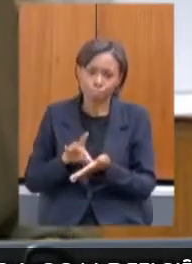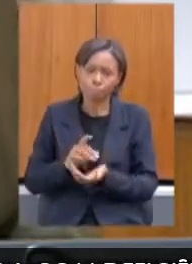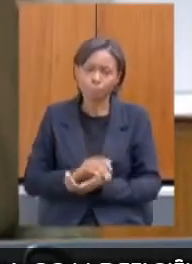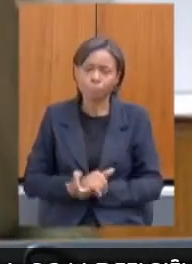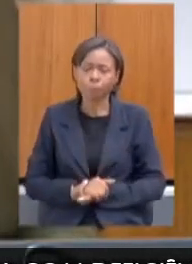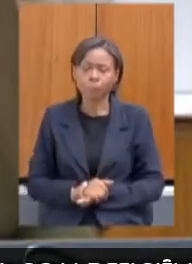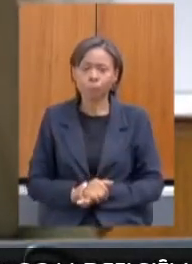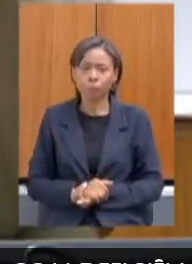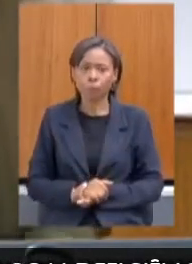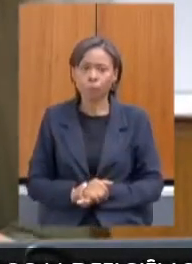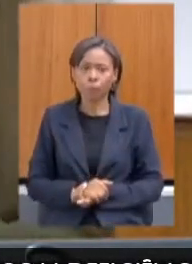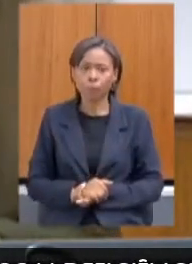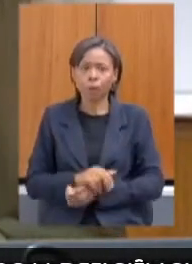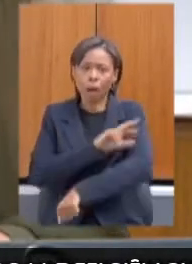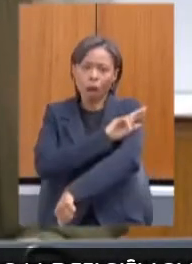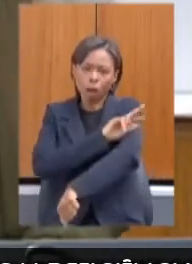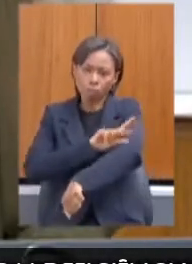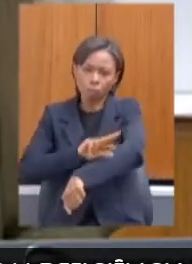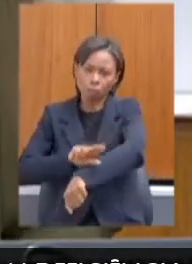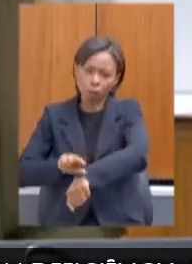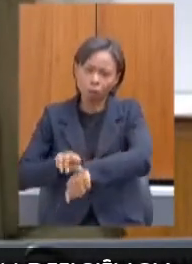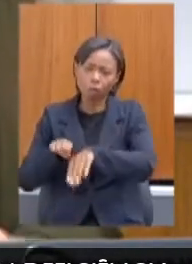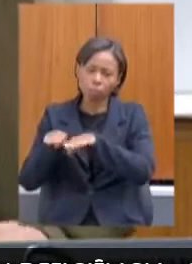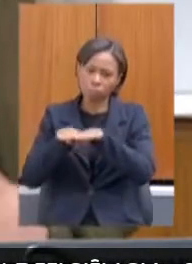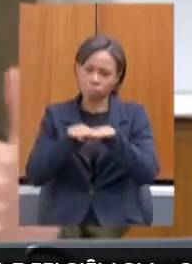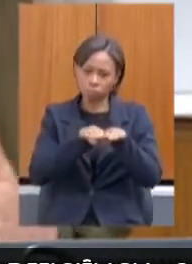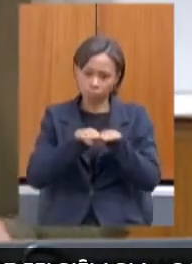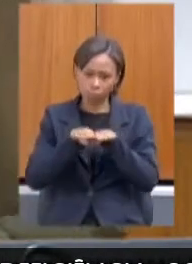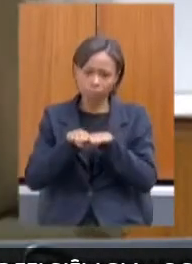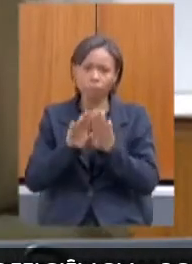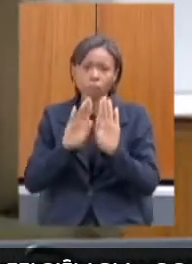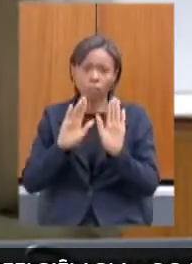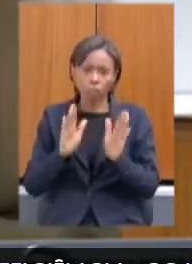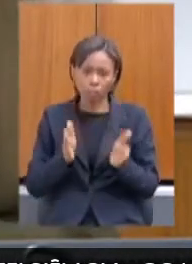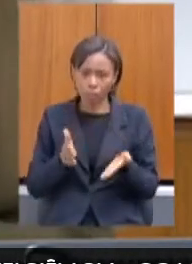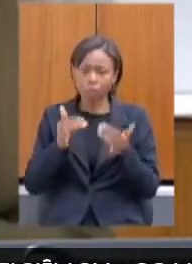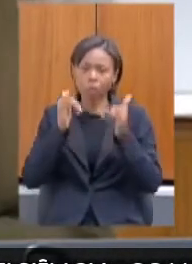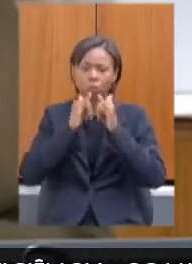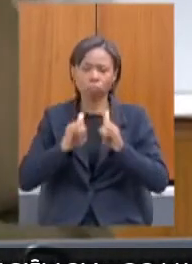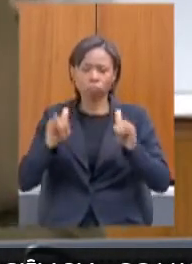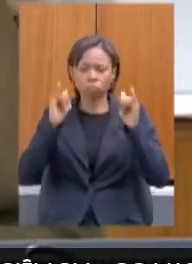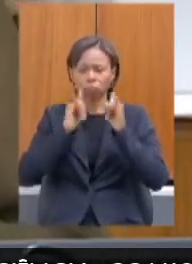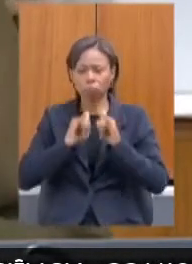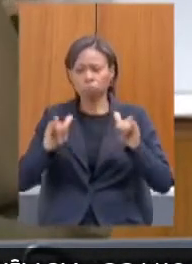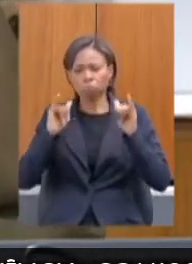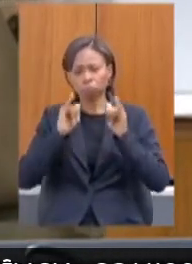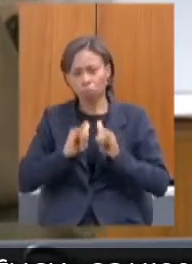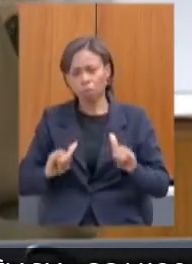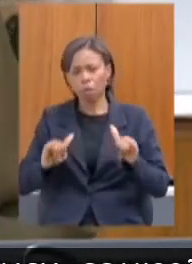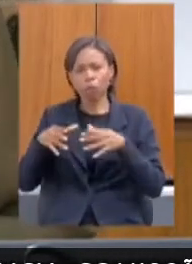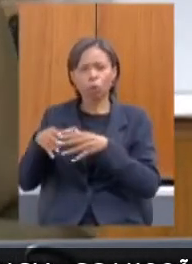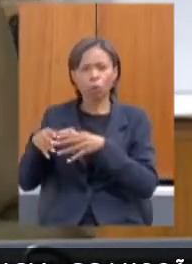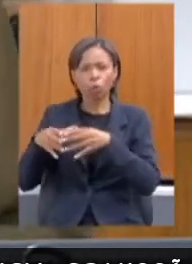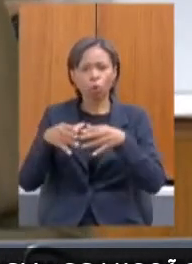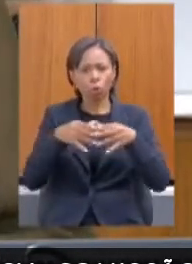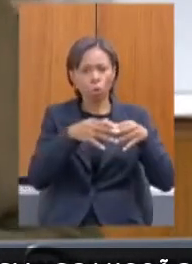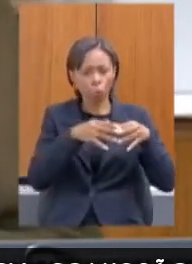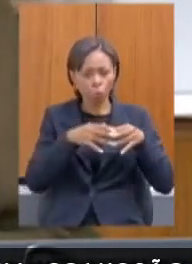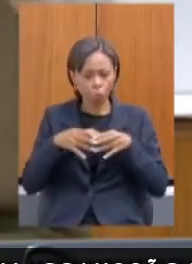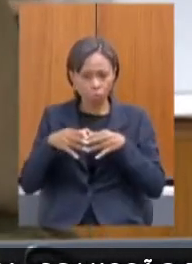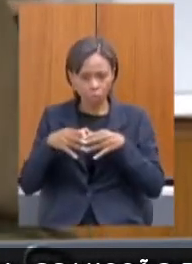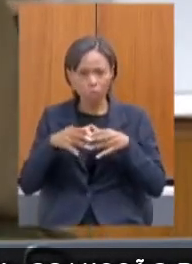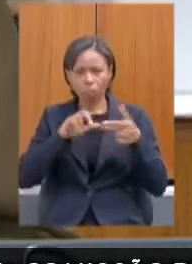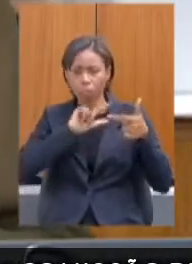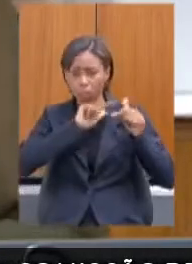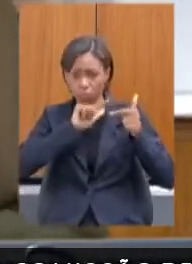Com a igualdade racial, nós também fizemos muitas campanhas. Com comunidades tradicionais, nós tivemos mais ações mais